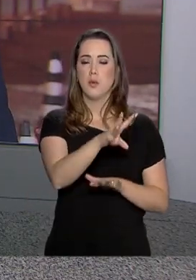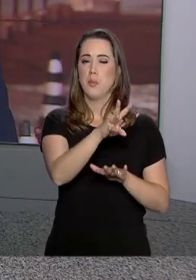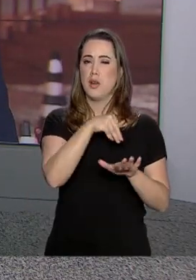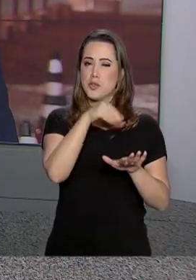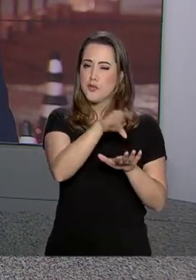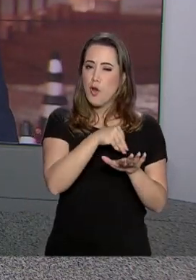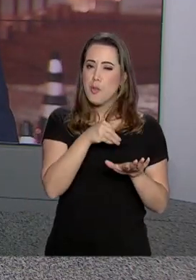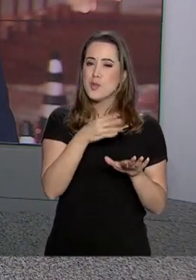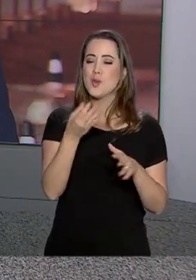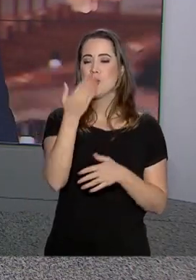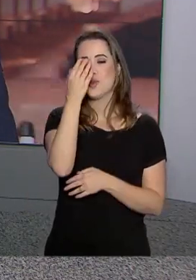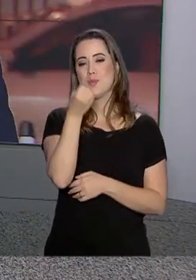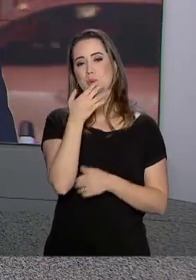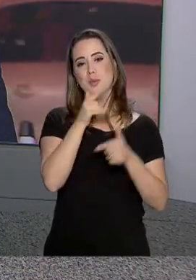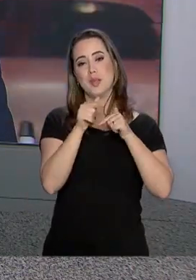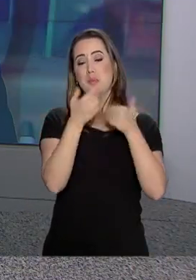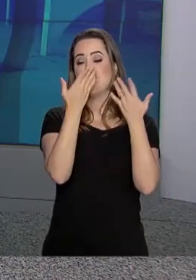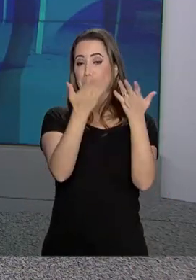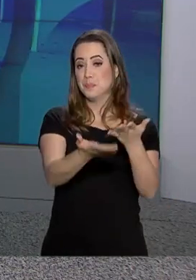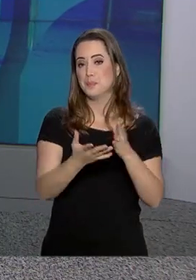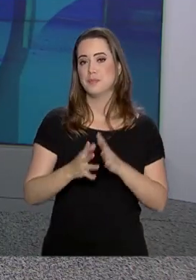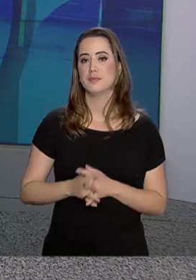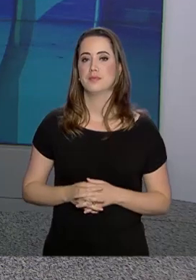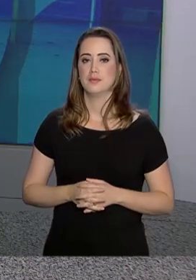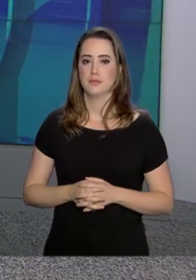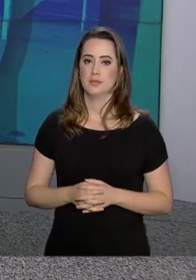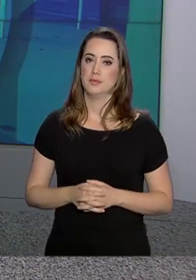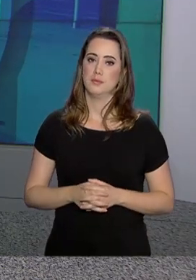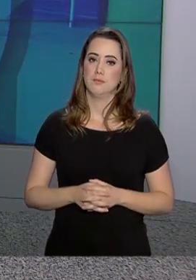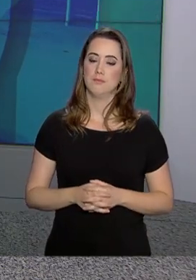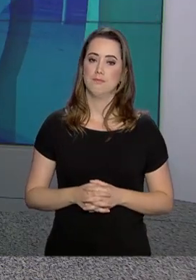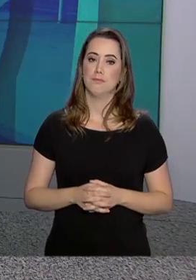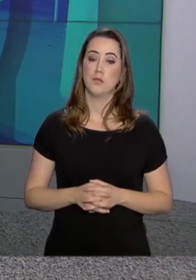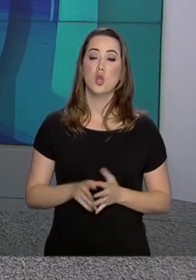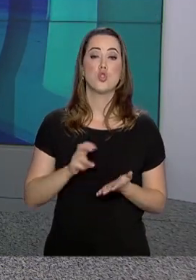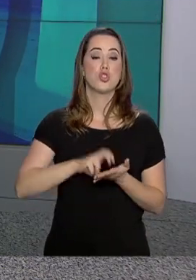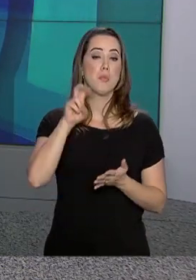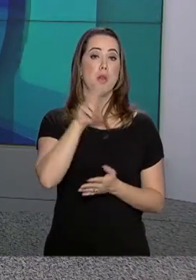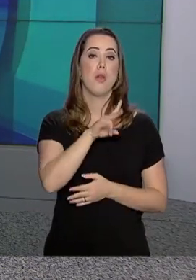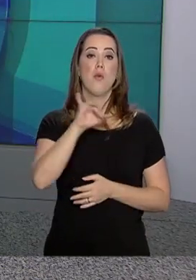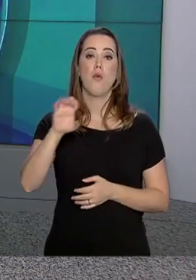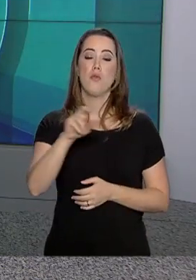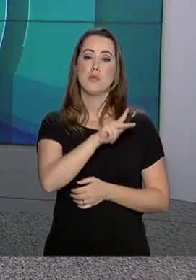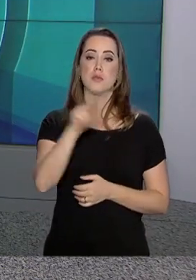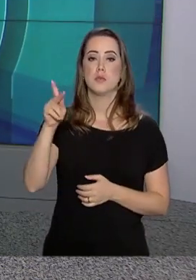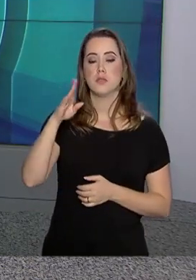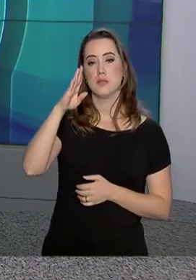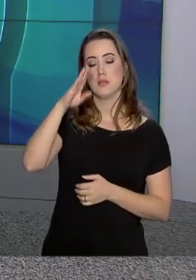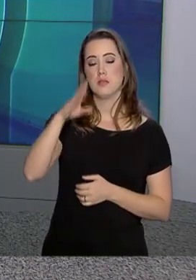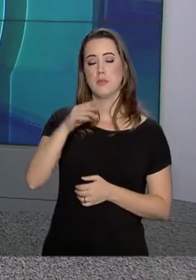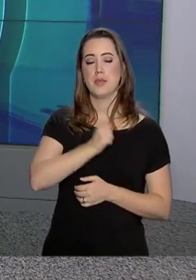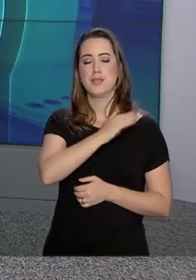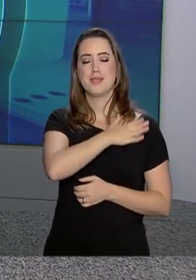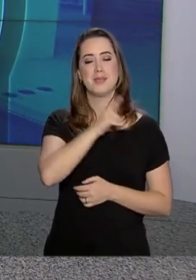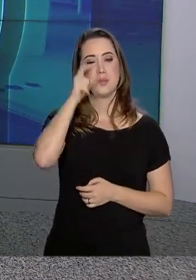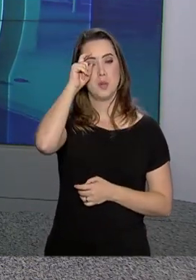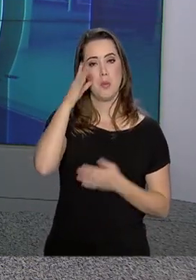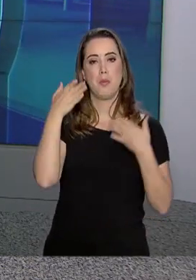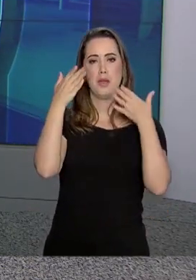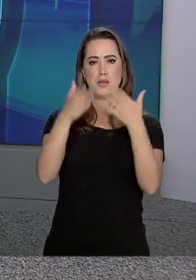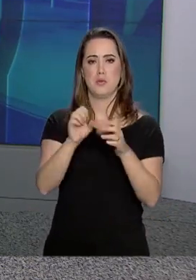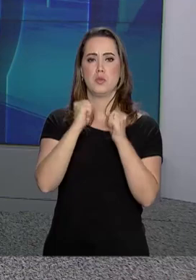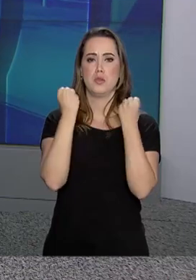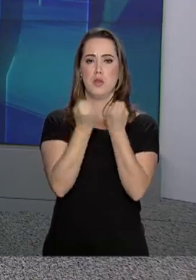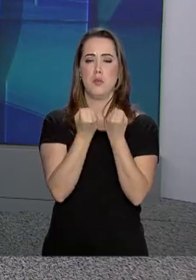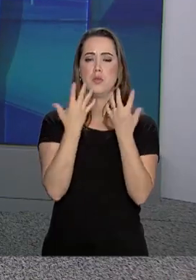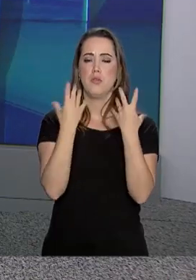informações, um bom trabalho para você. E pela manhã, o vice-presidente Hamilton Mourão participou do seminário. Vamos ver na